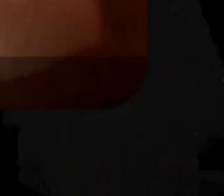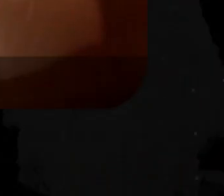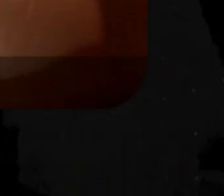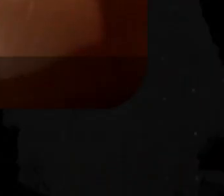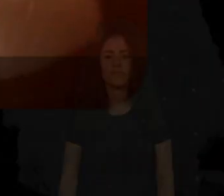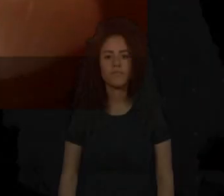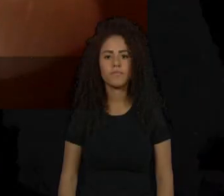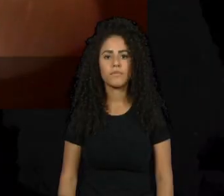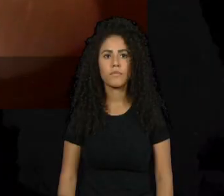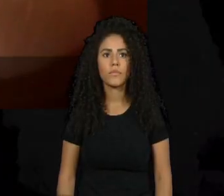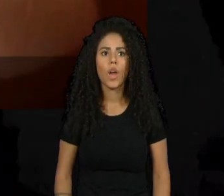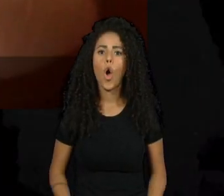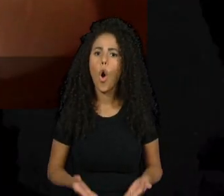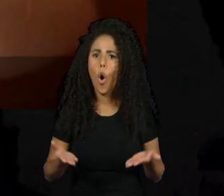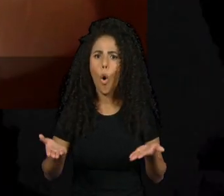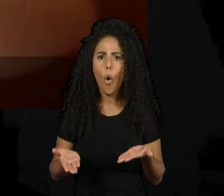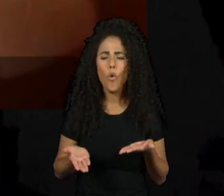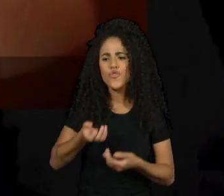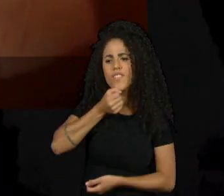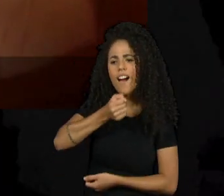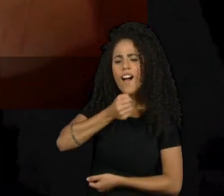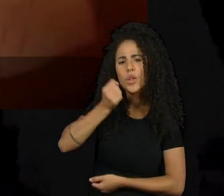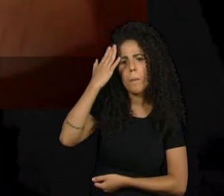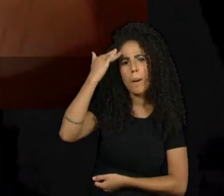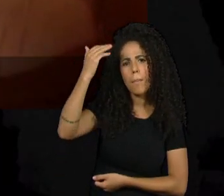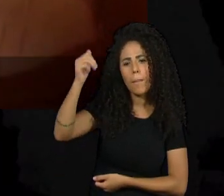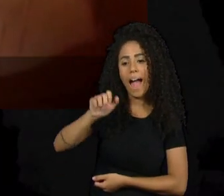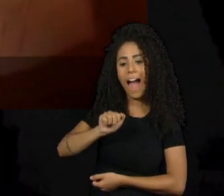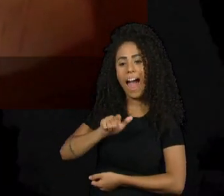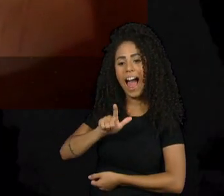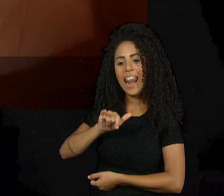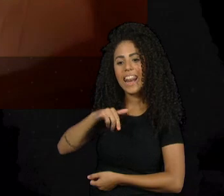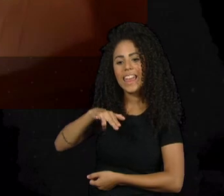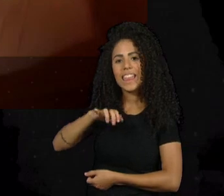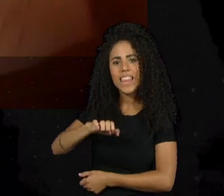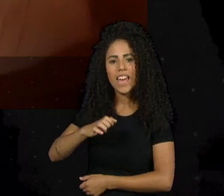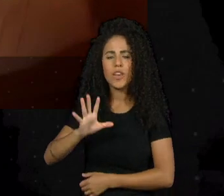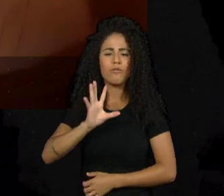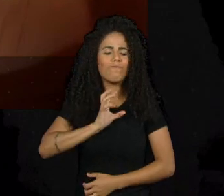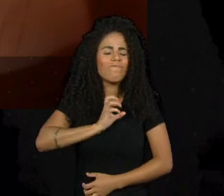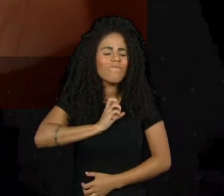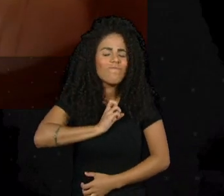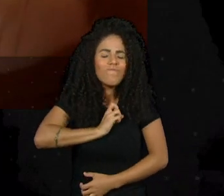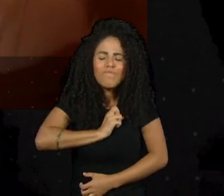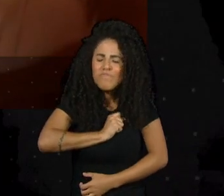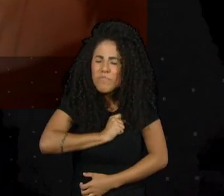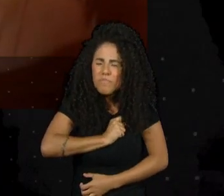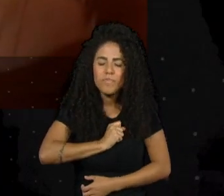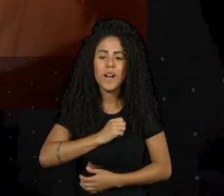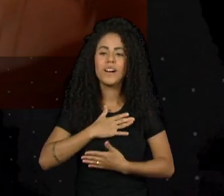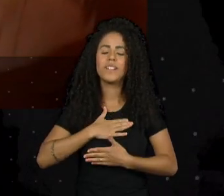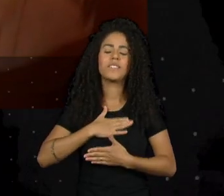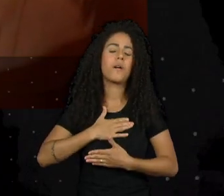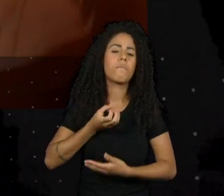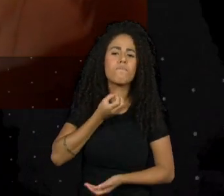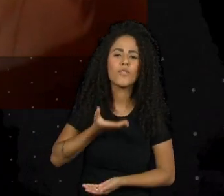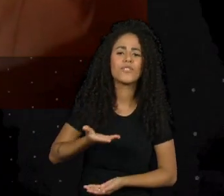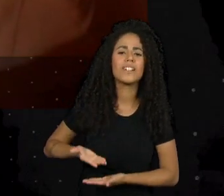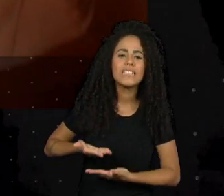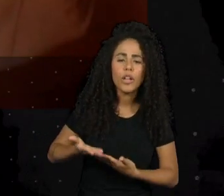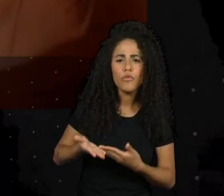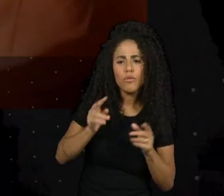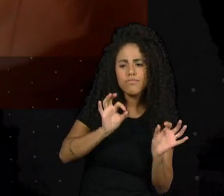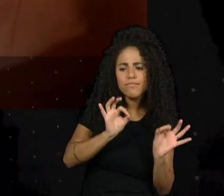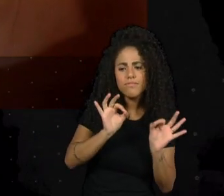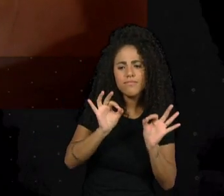Hoje, minha cantora favorita seria a Lineker, que é alguém que eu gosto demais, vem acompanhando a carreira. Eu acho que esse é o maior